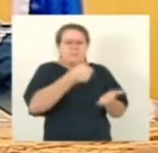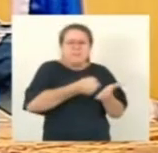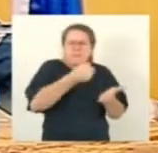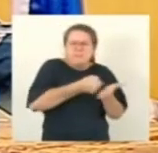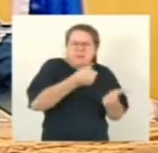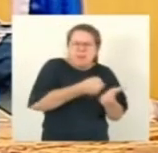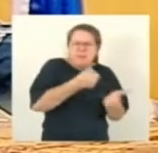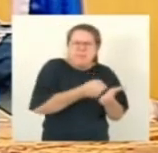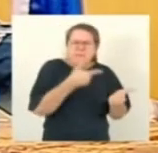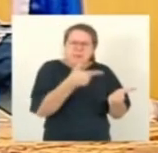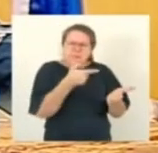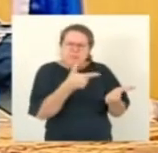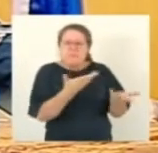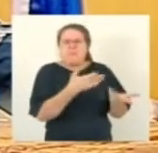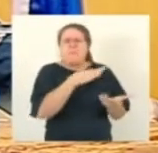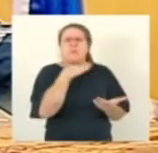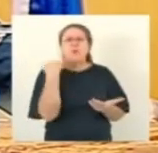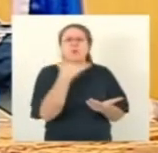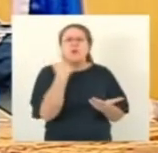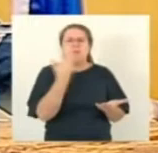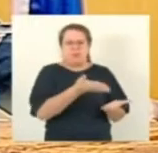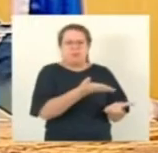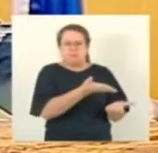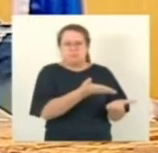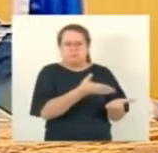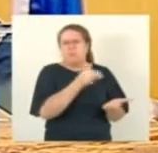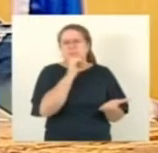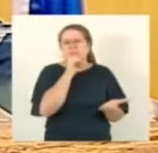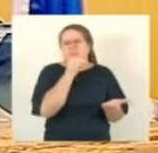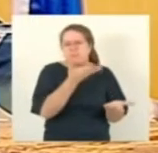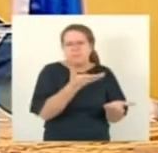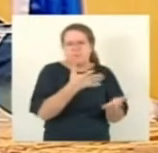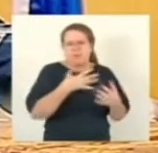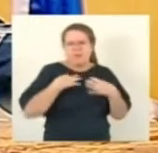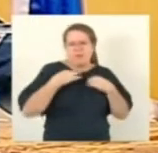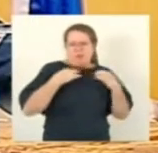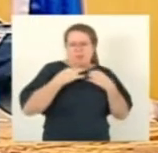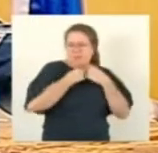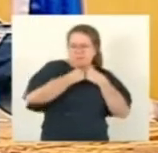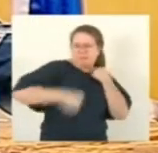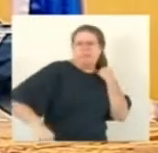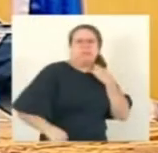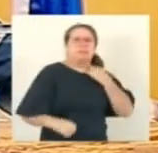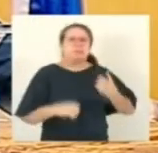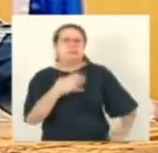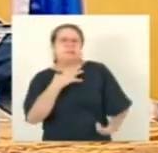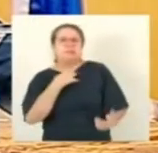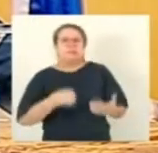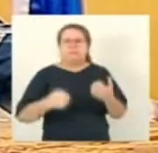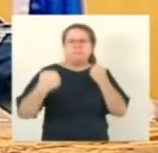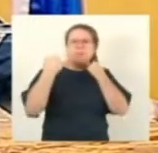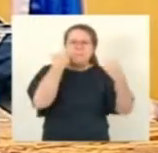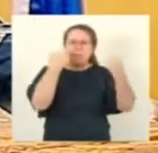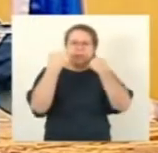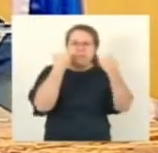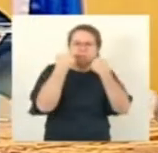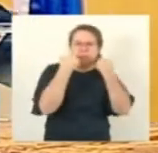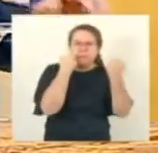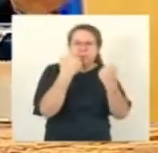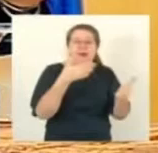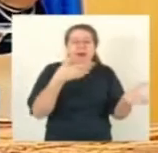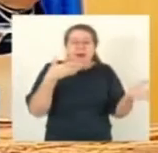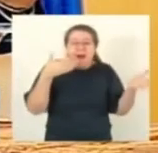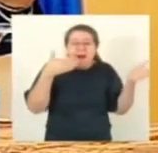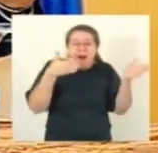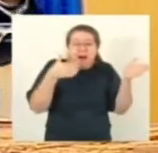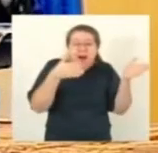na praia, e ela está, arranca a sua vestimenta e ele começa a bater até que ela venha a óbito. Ao